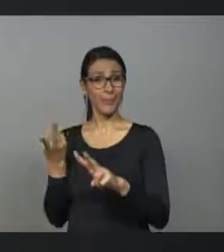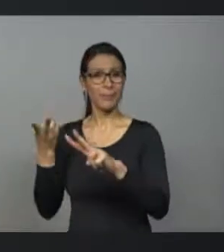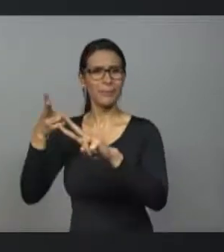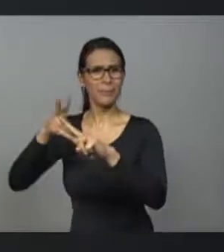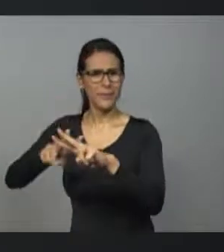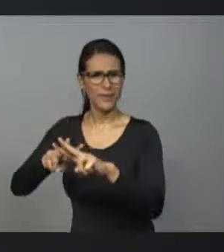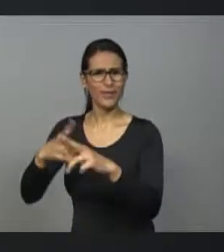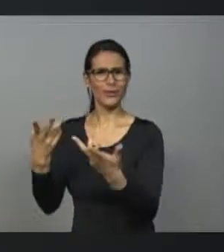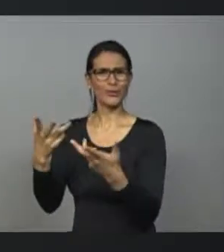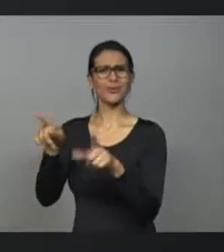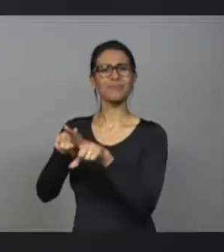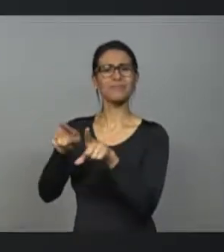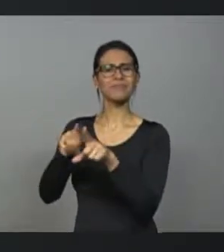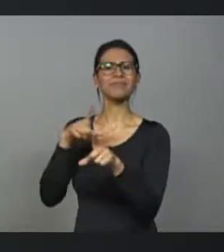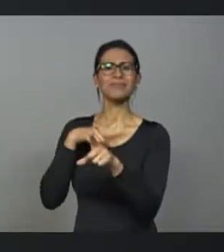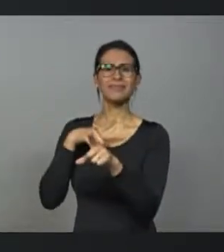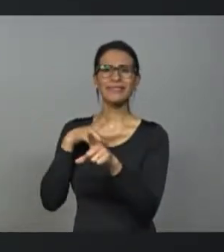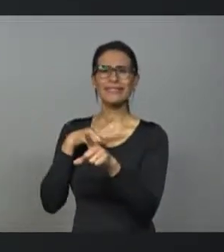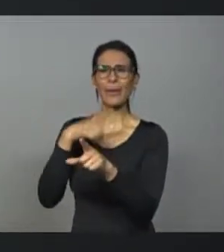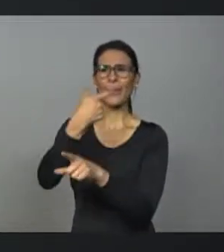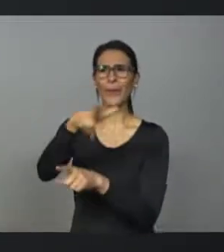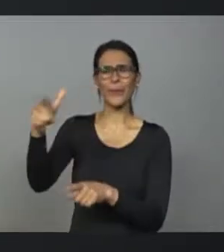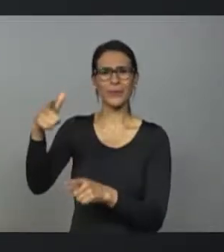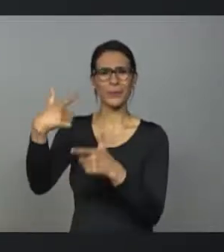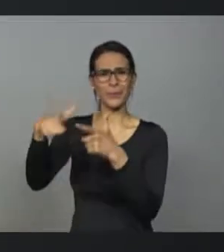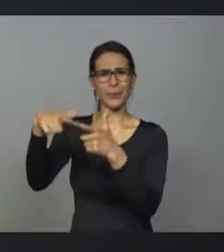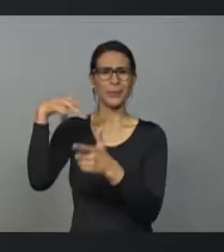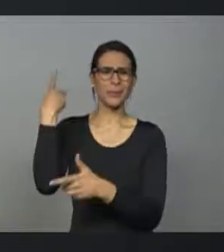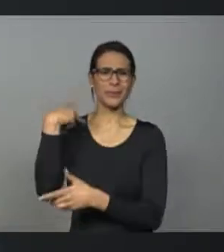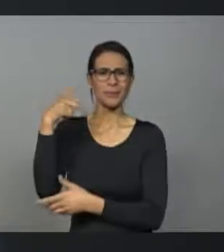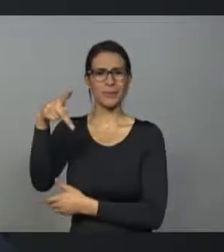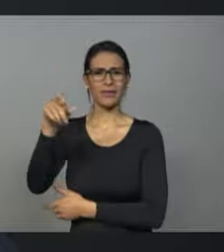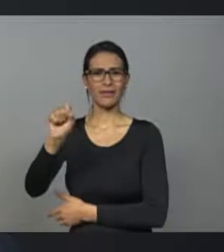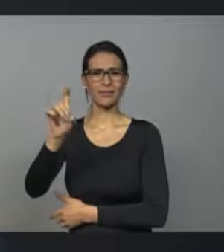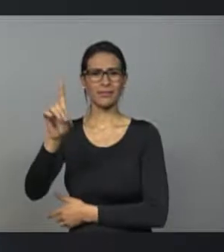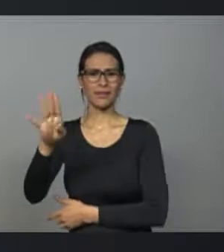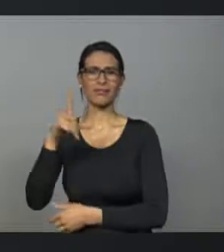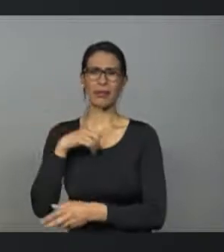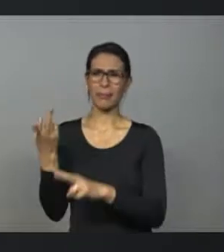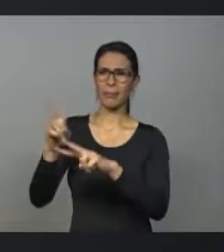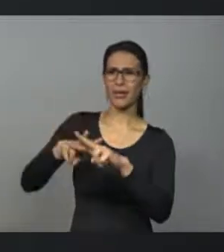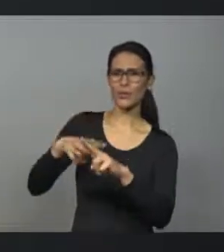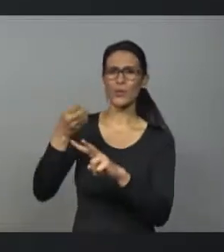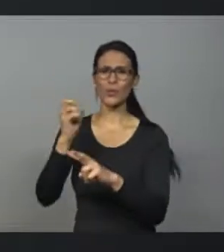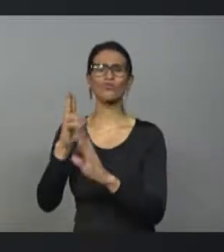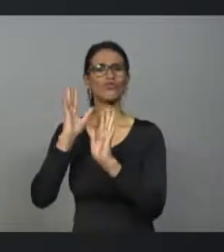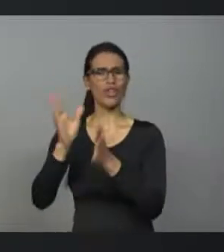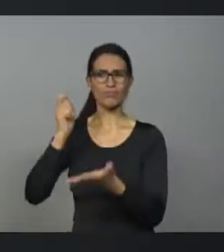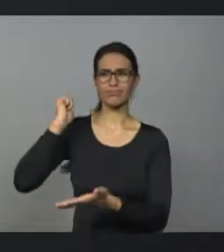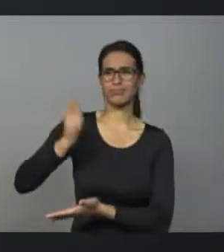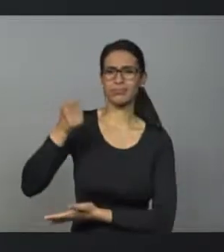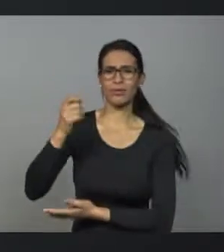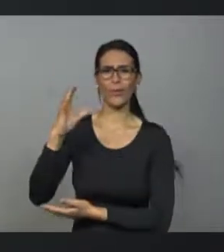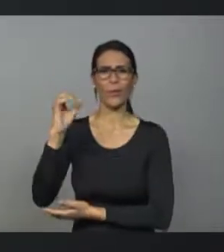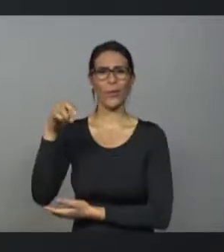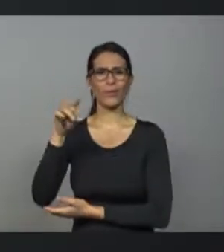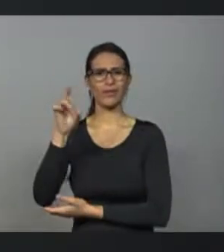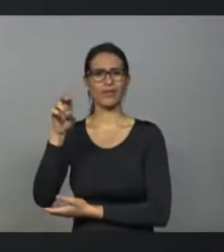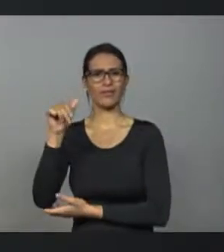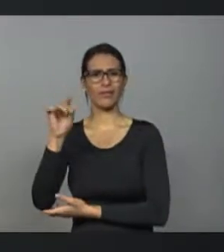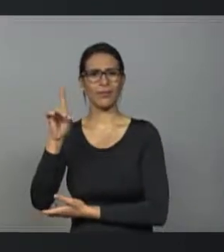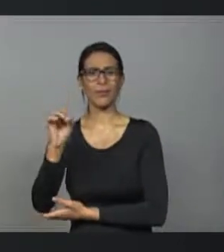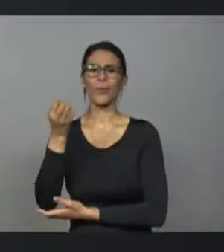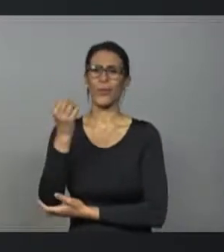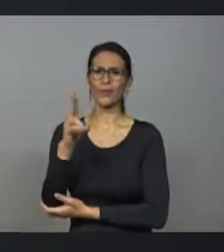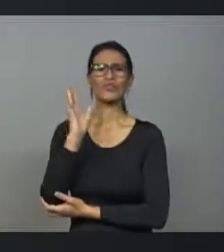outros prósteres políticos do PSDB também ou presos ou condenados ou denunciados por corrupção,